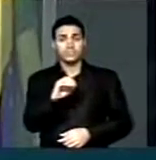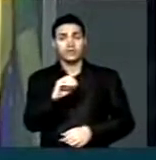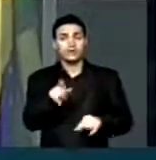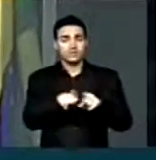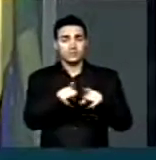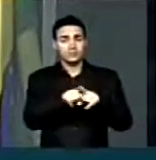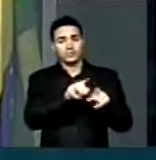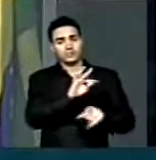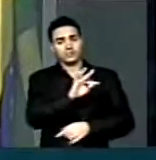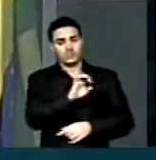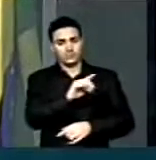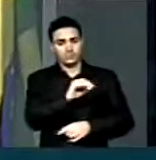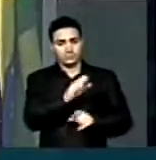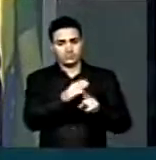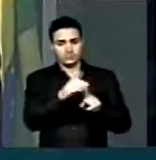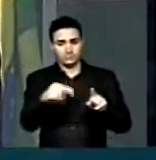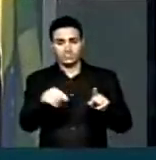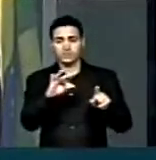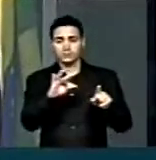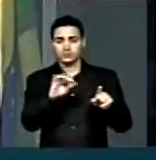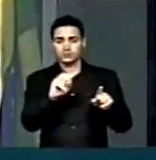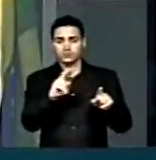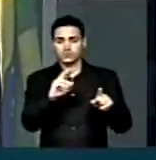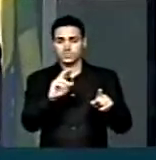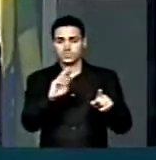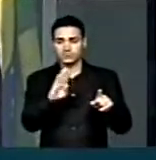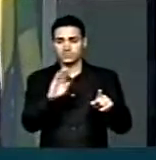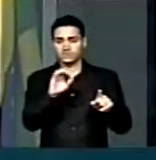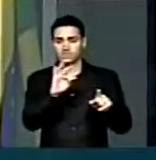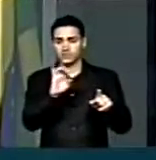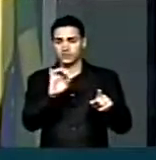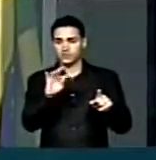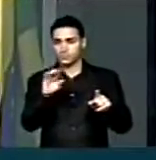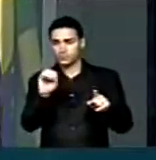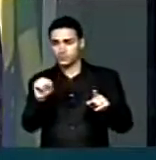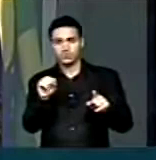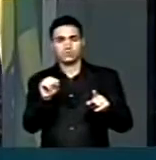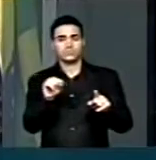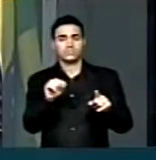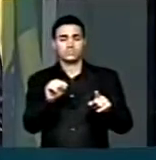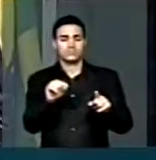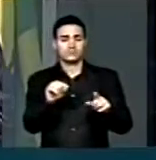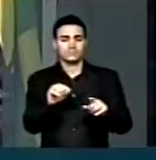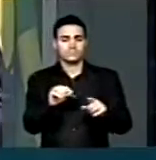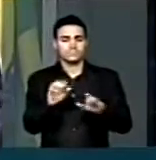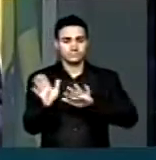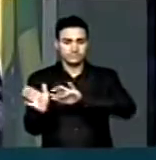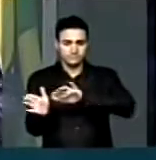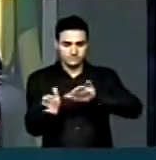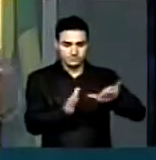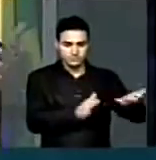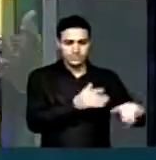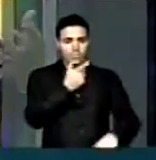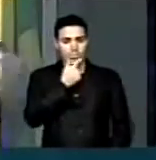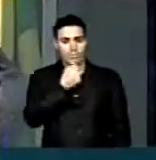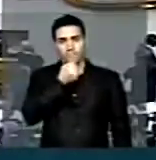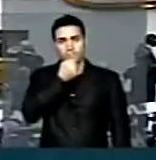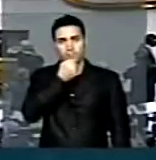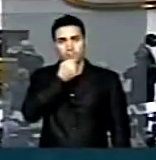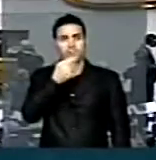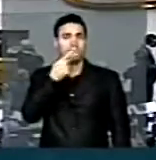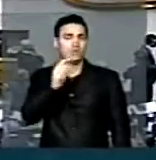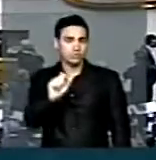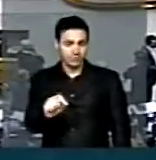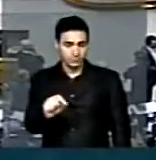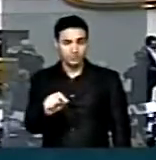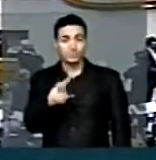subteto, e as faixas, infelizmente, mais um minuto. Esse é o deputado Luiz Carlos Raul e do PSDB do estado do